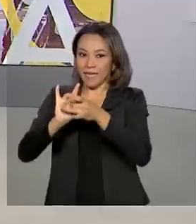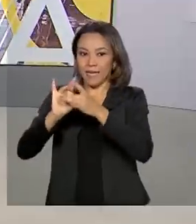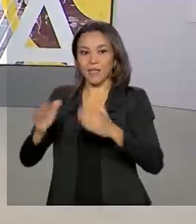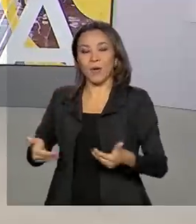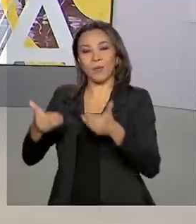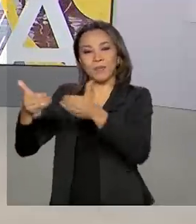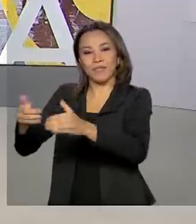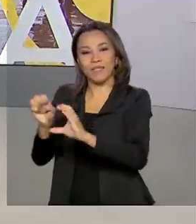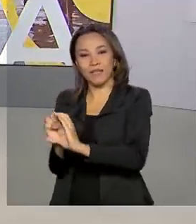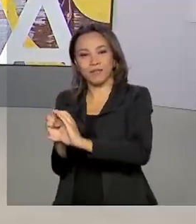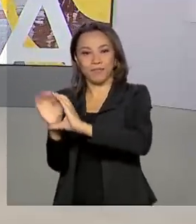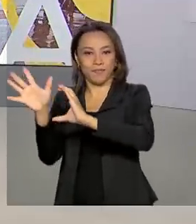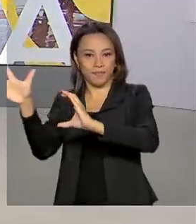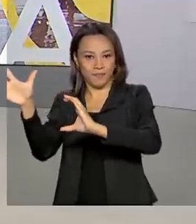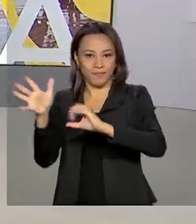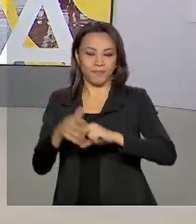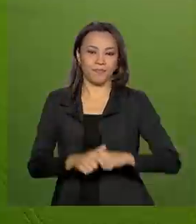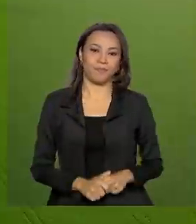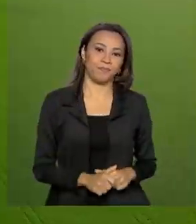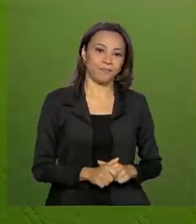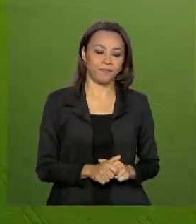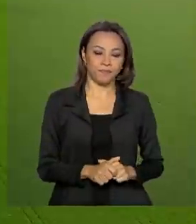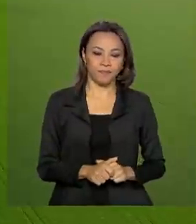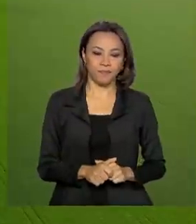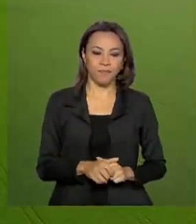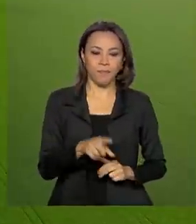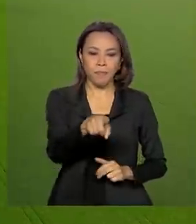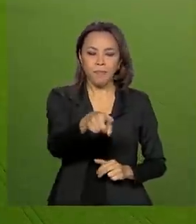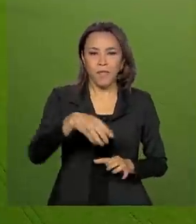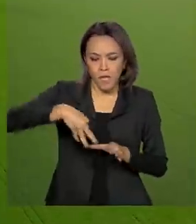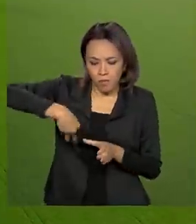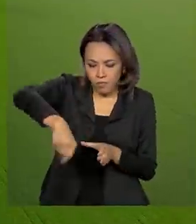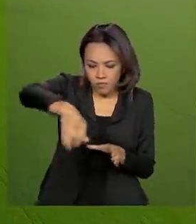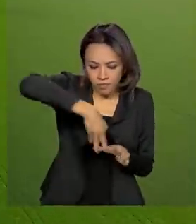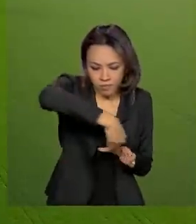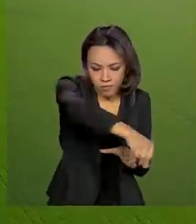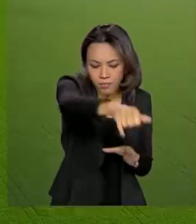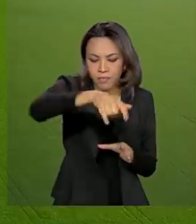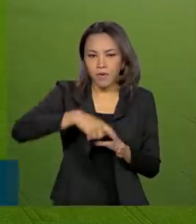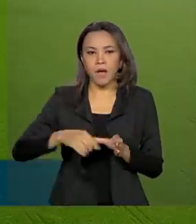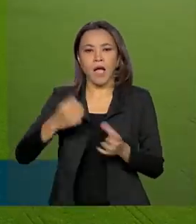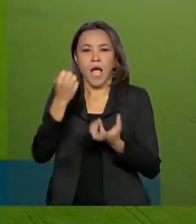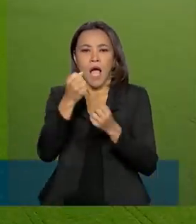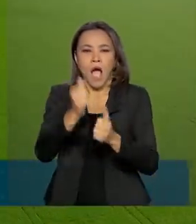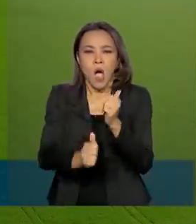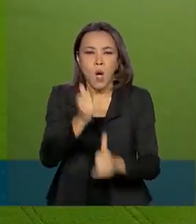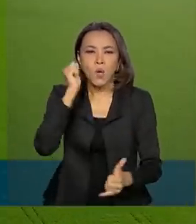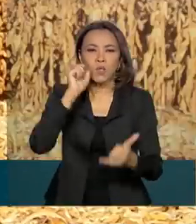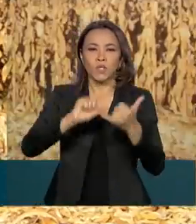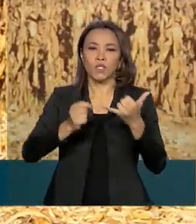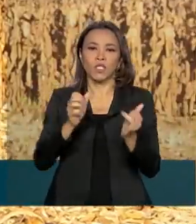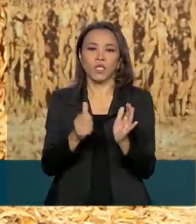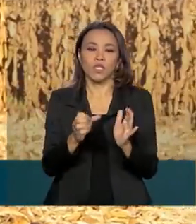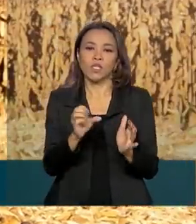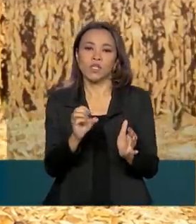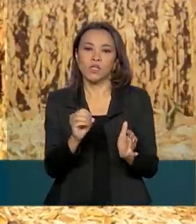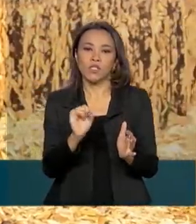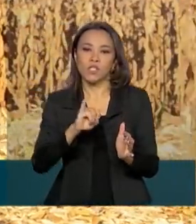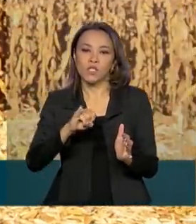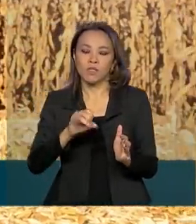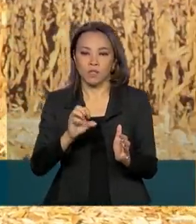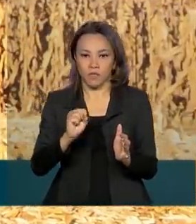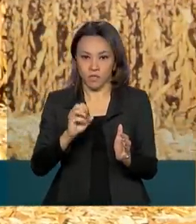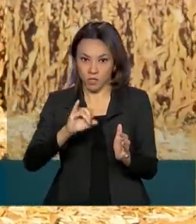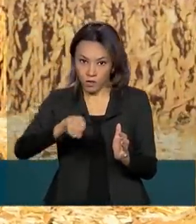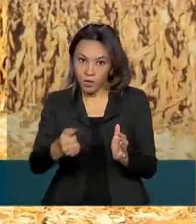Tecnologia e Inovações. Para plantar arroz, soja, milho, feijão e garantir uma